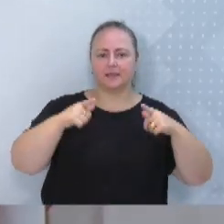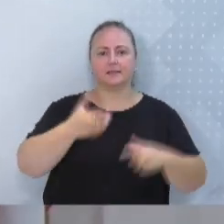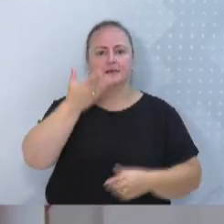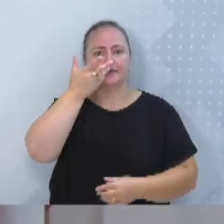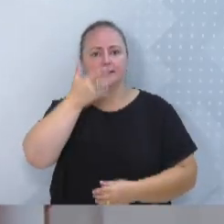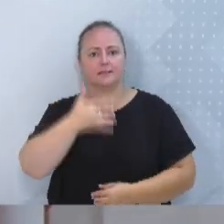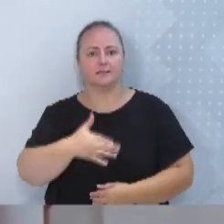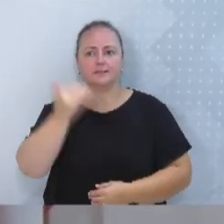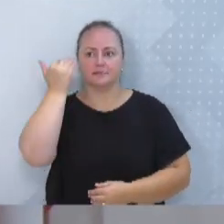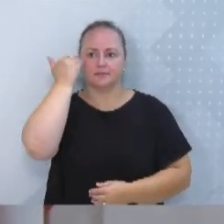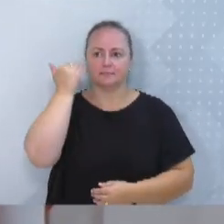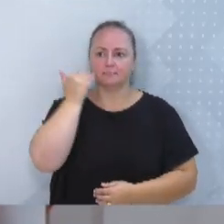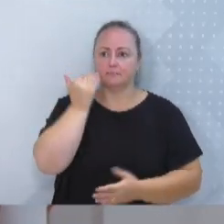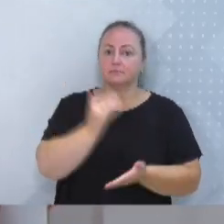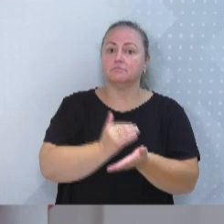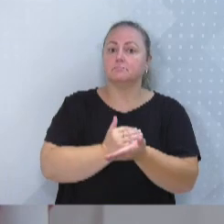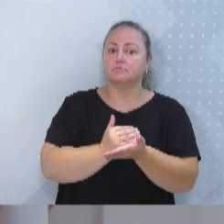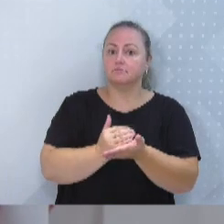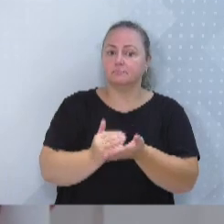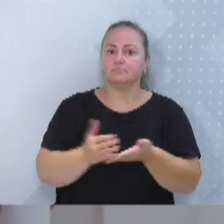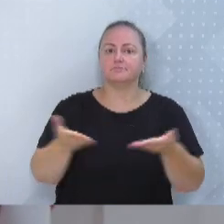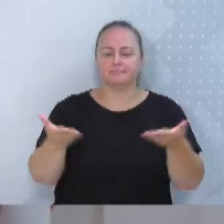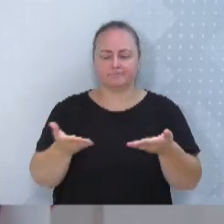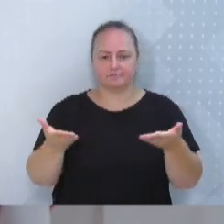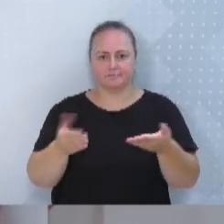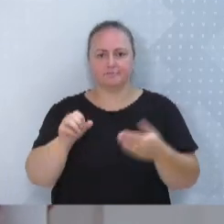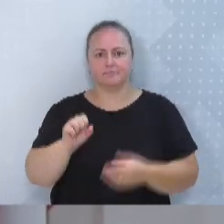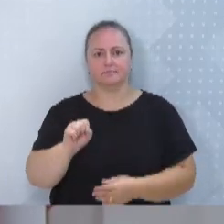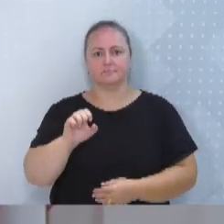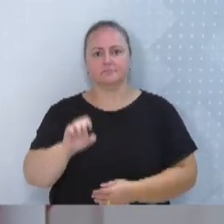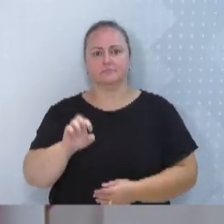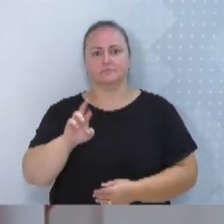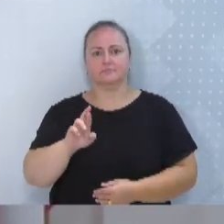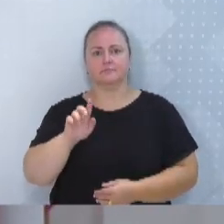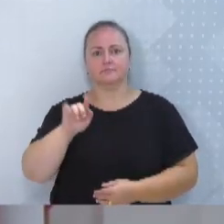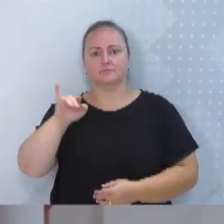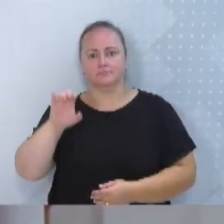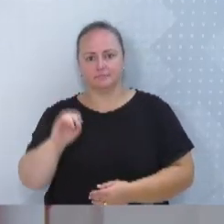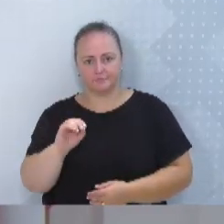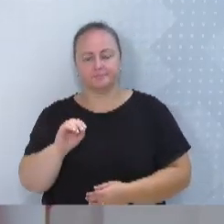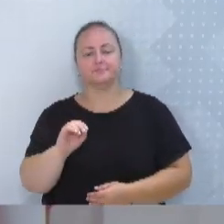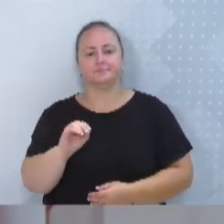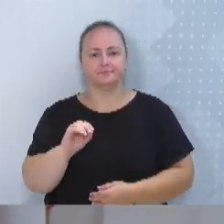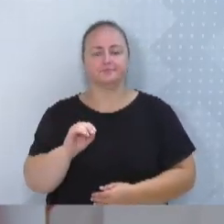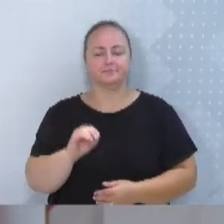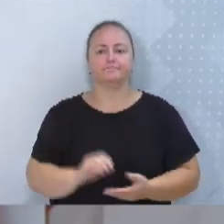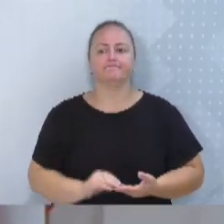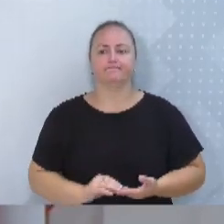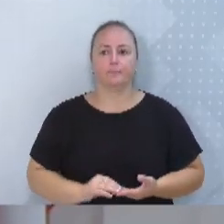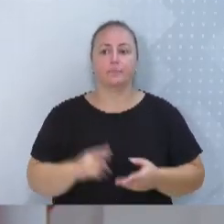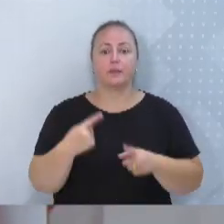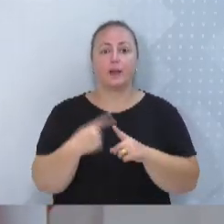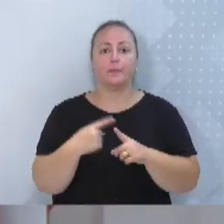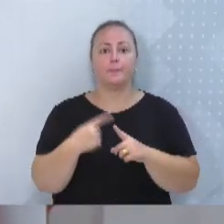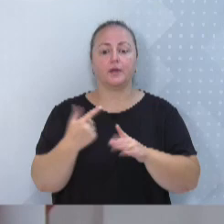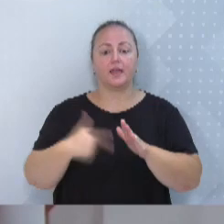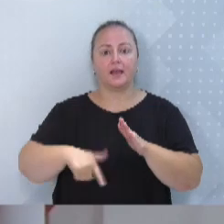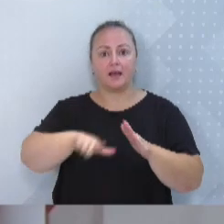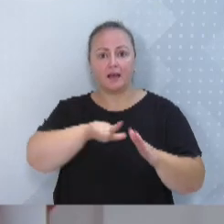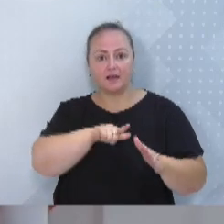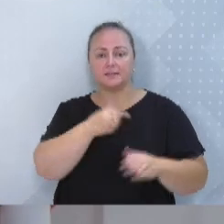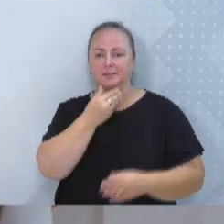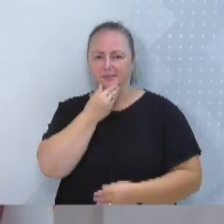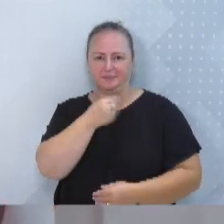Está começando agora com o Sérgio, este nicho de criança e adolescente, que até então ele vinha trabalhando